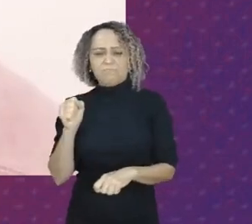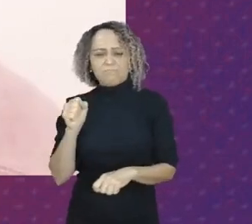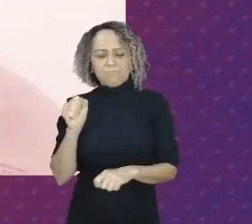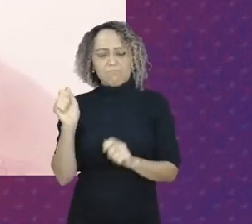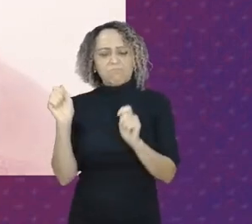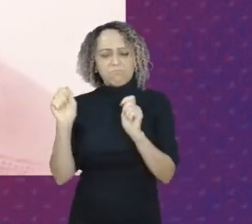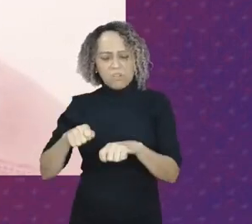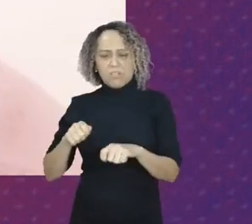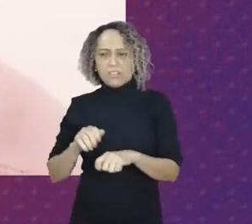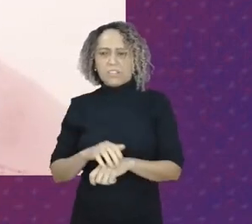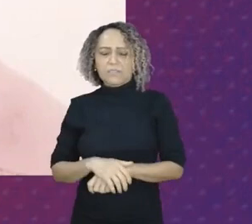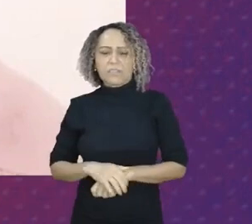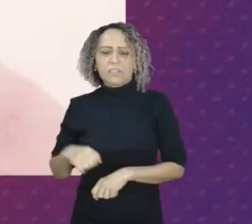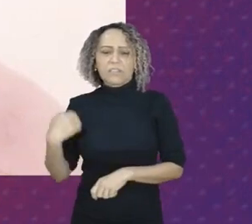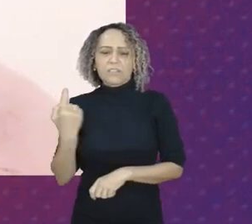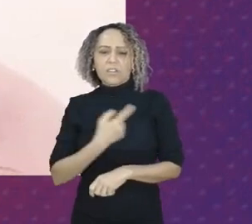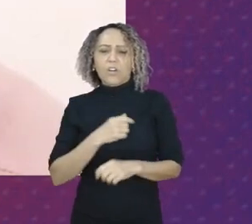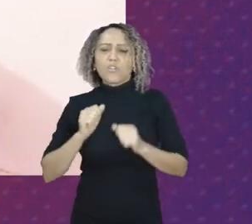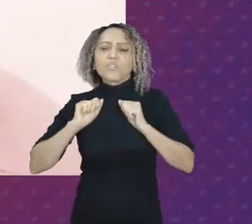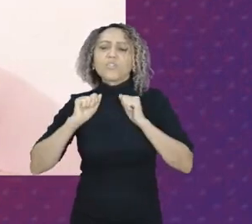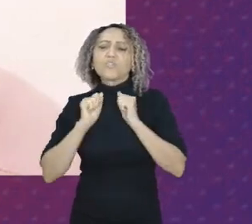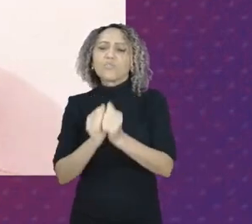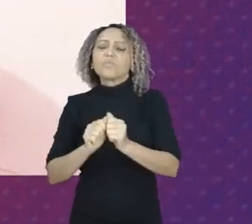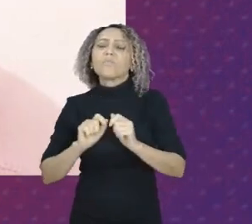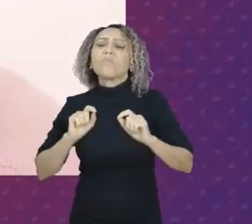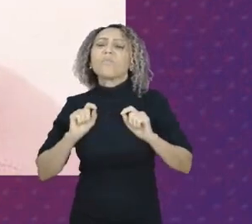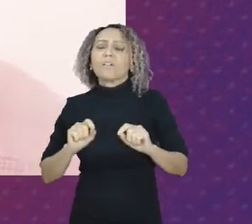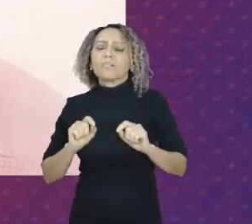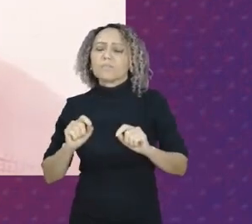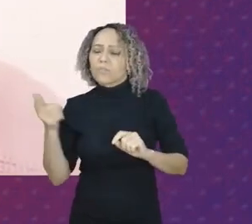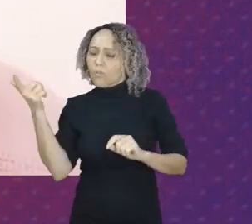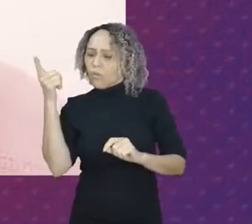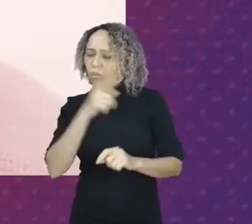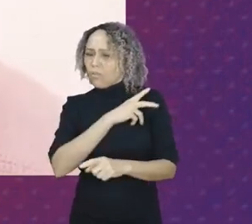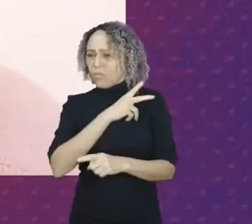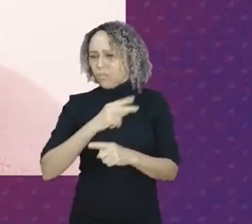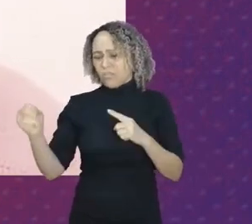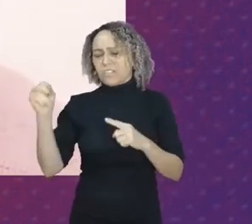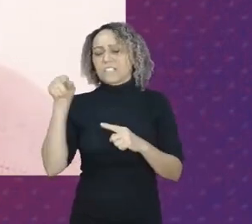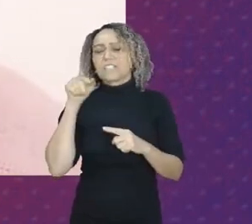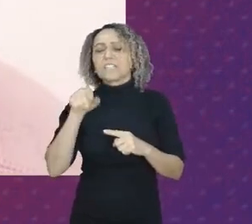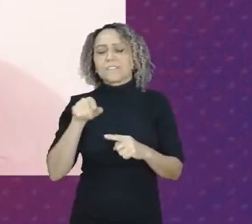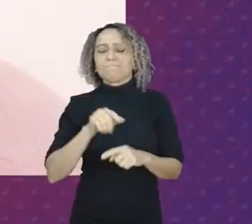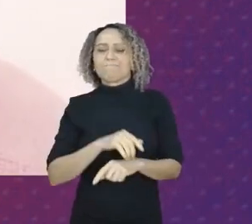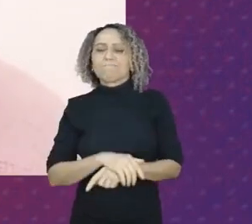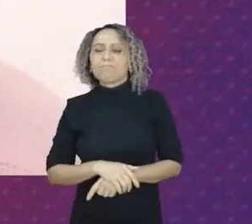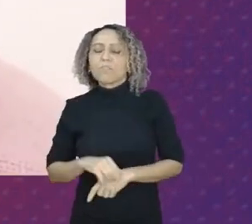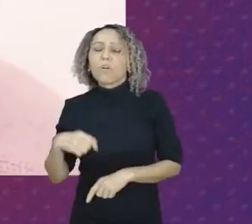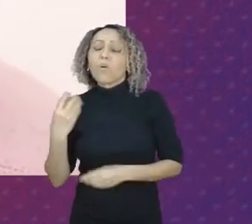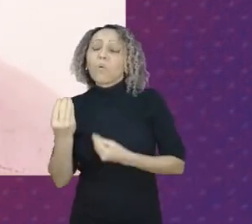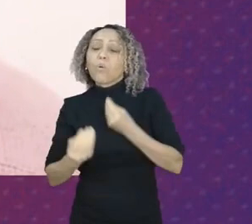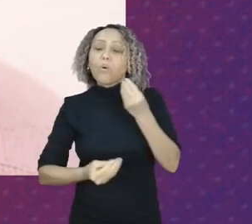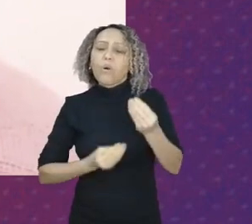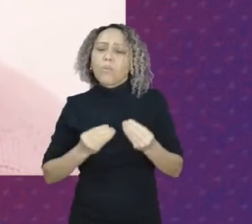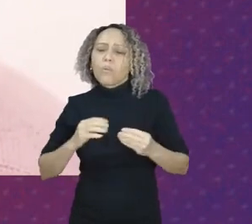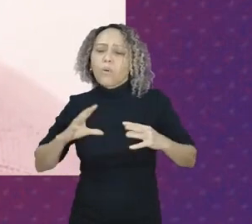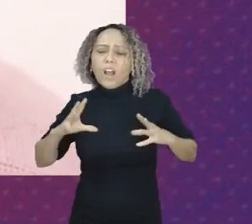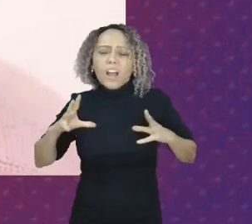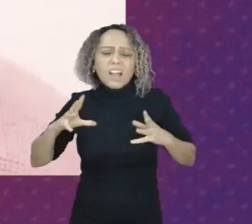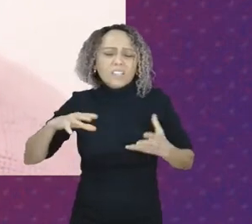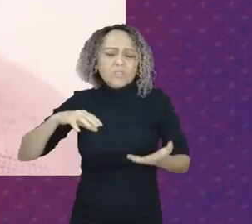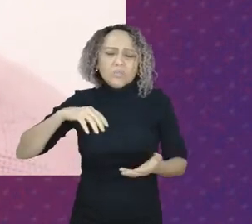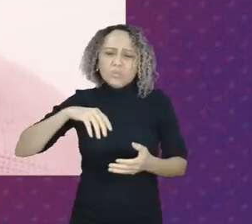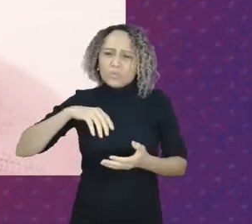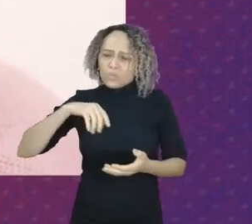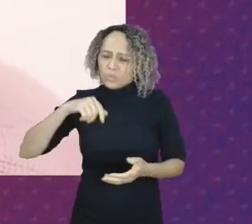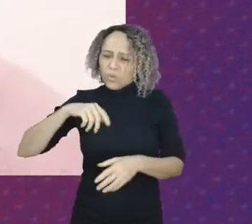e juntos nós iremos fazer isso iremos fazer de uma forma com que toda a nação brasileira